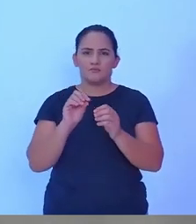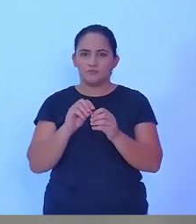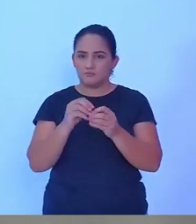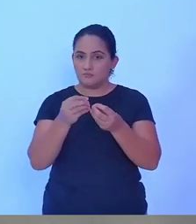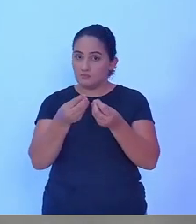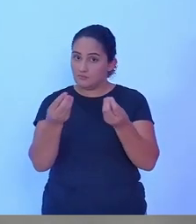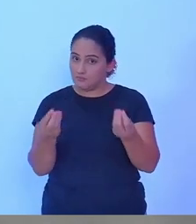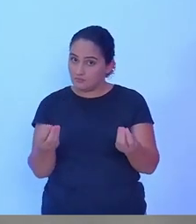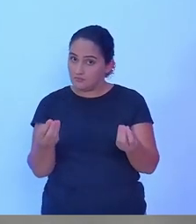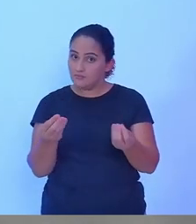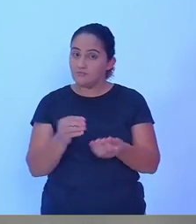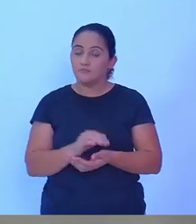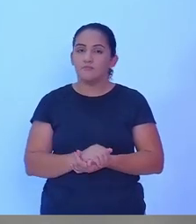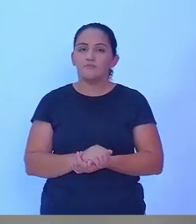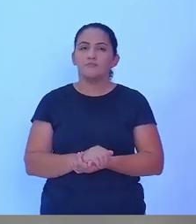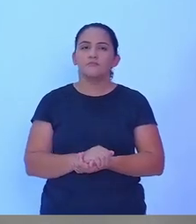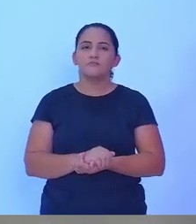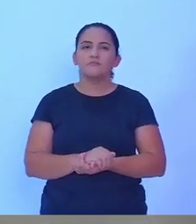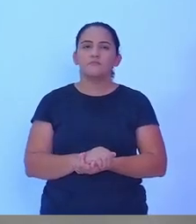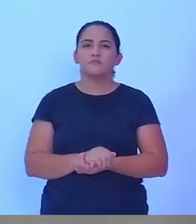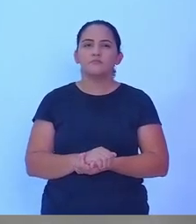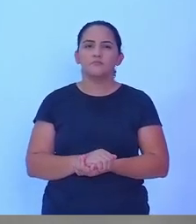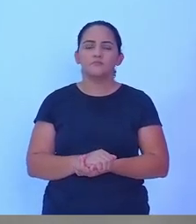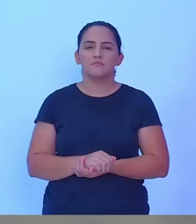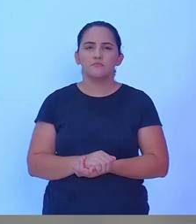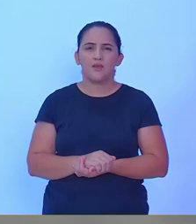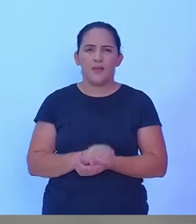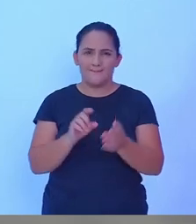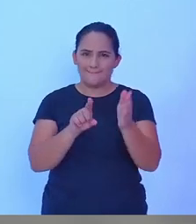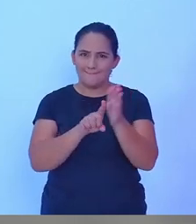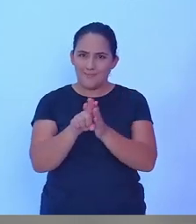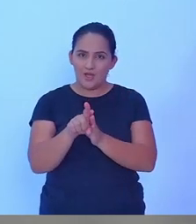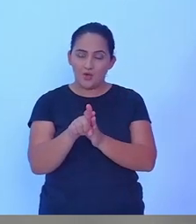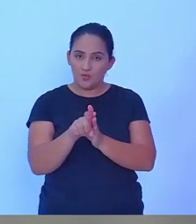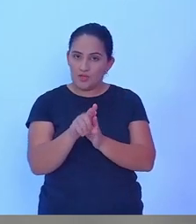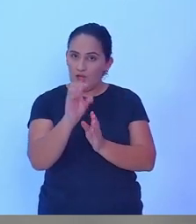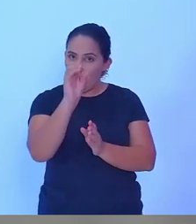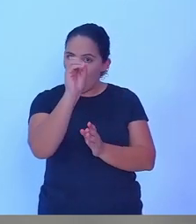o envelope número um e a pergunta vem da OAB.